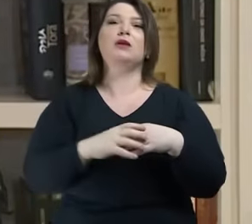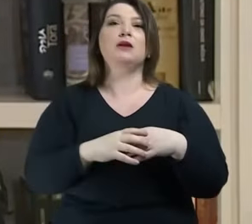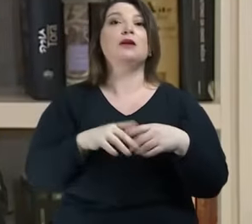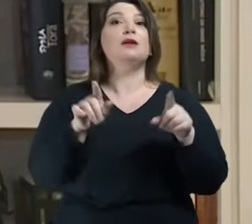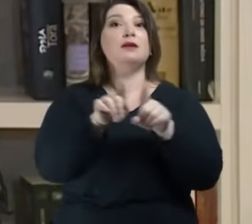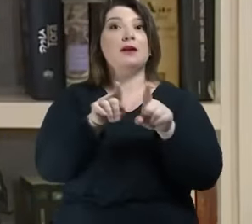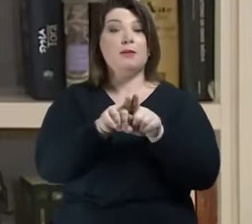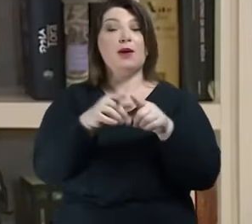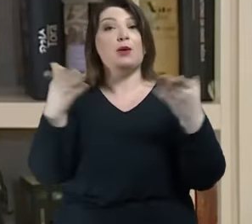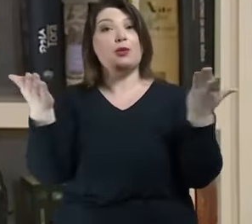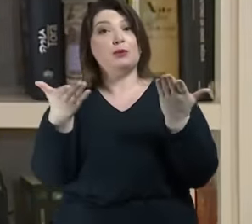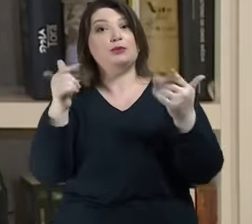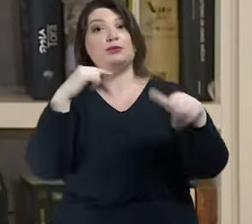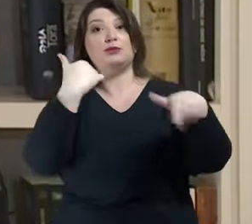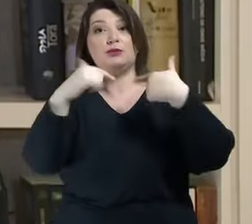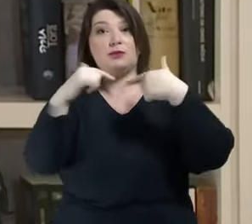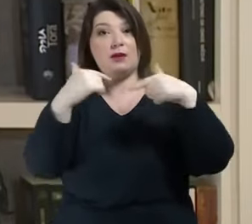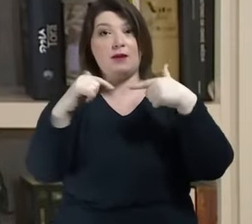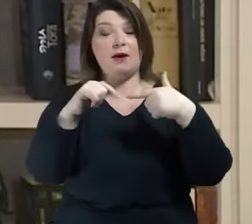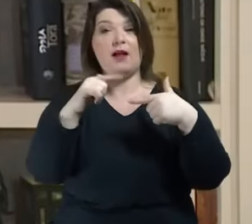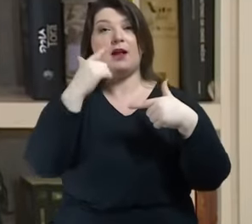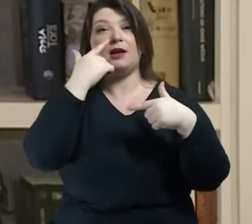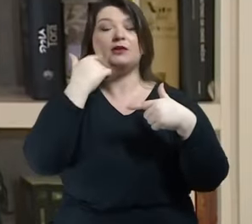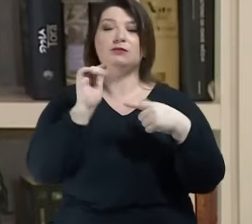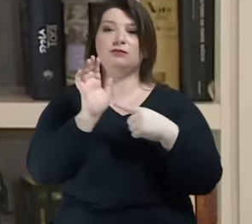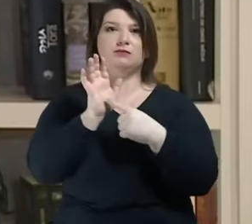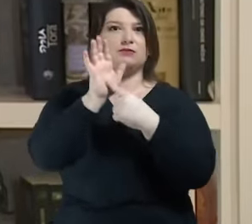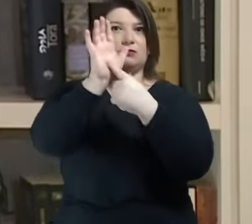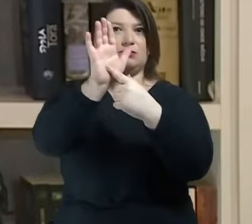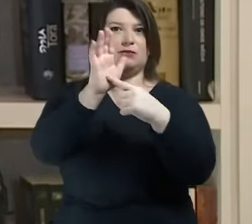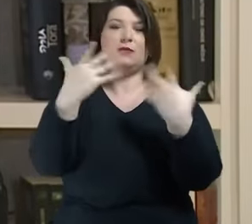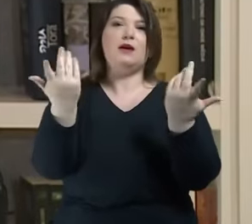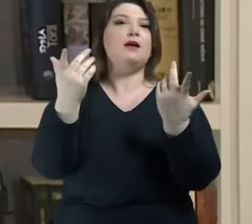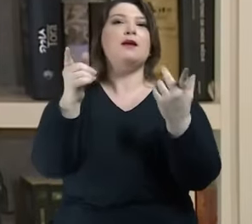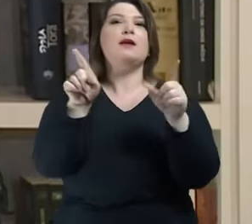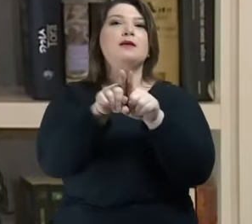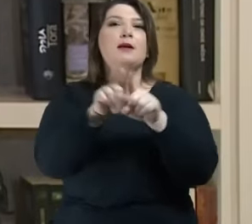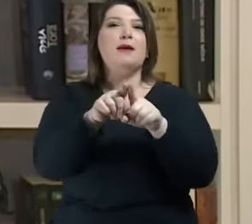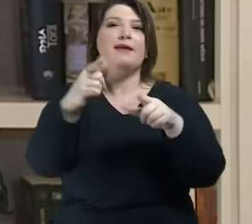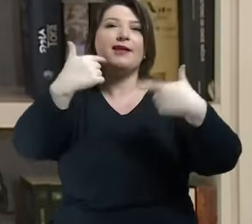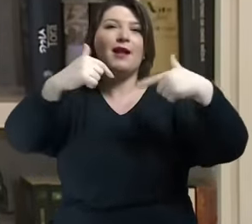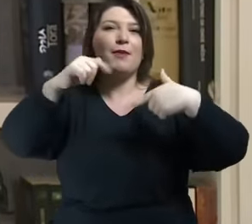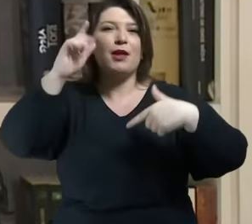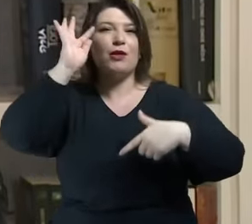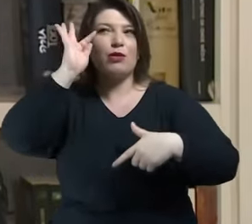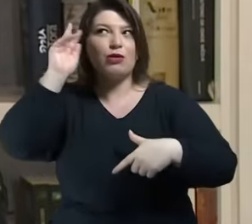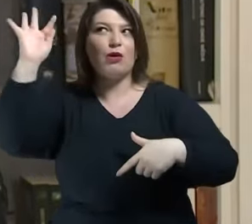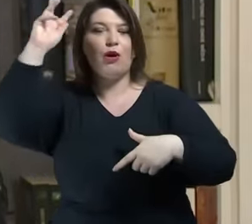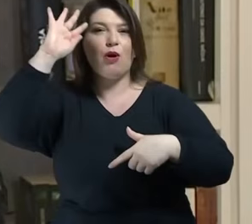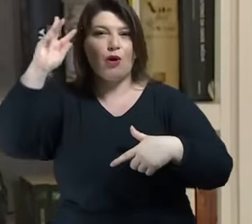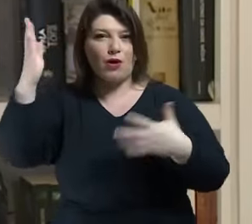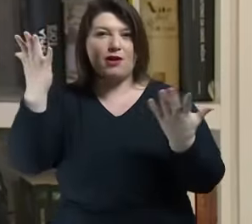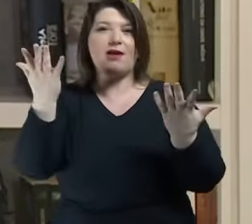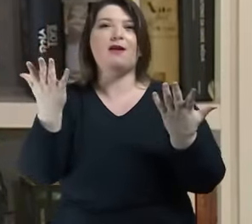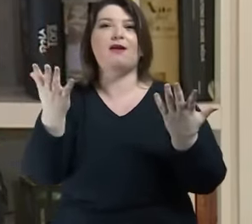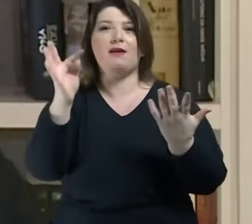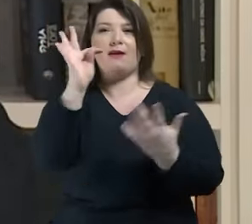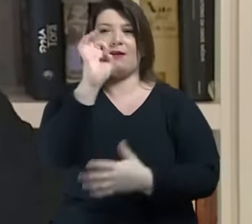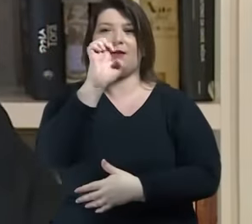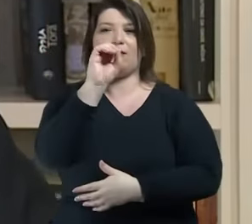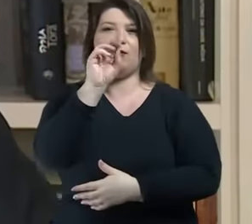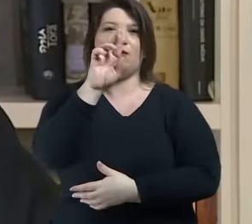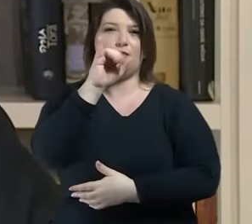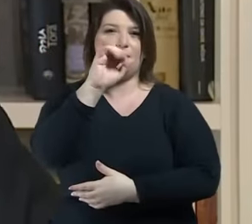e suas múltiplas funções, trabalhamos com teorias culturais, fizemos inúmeros registros, mas ainda há